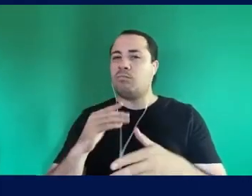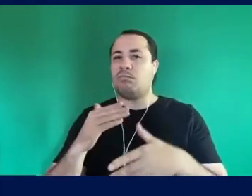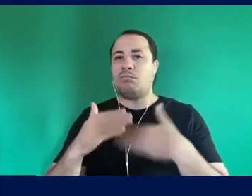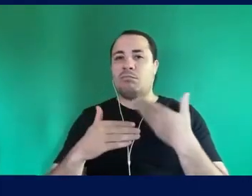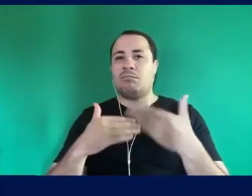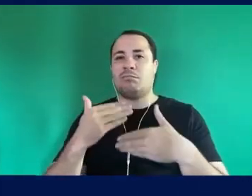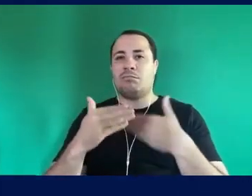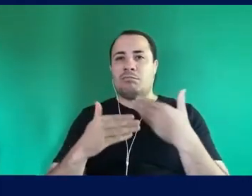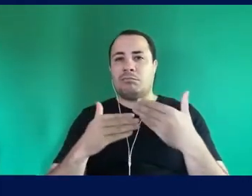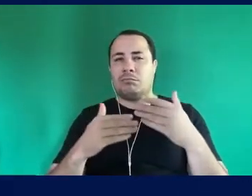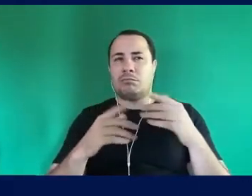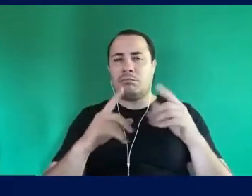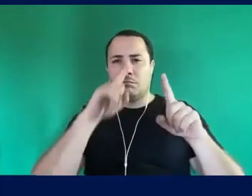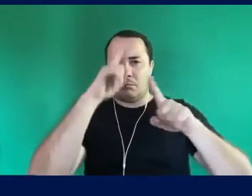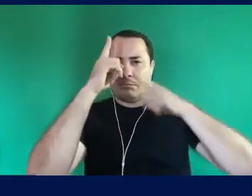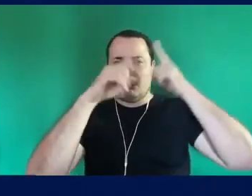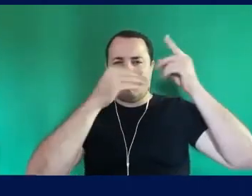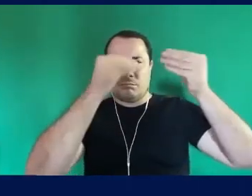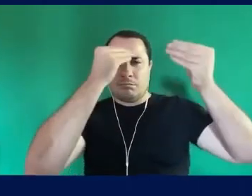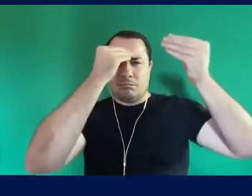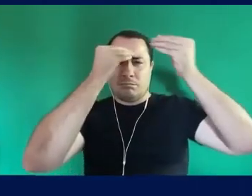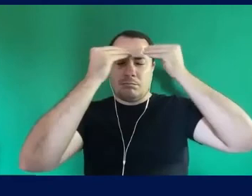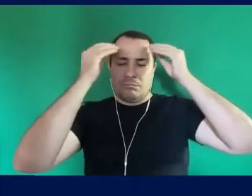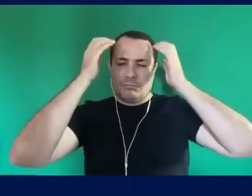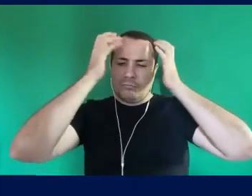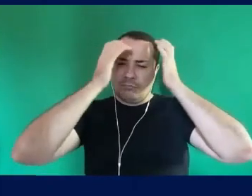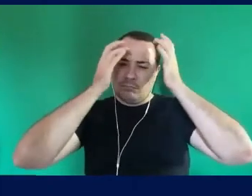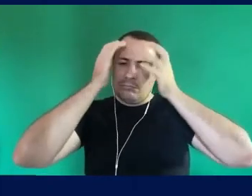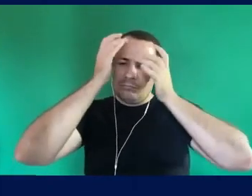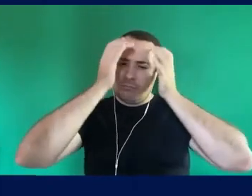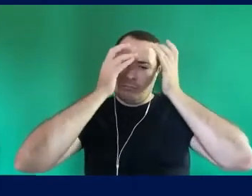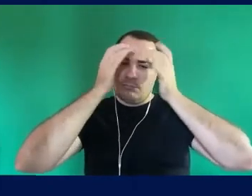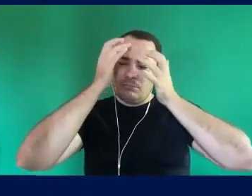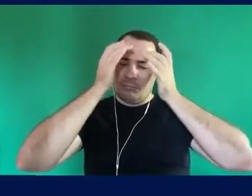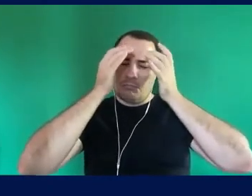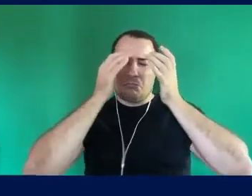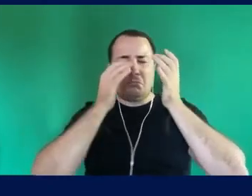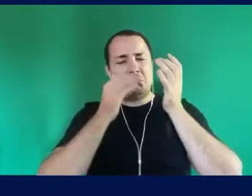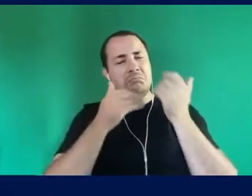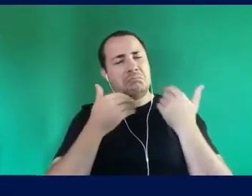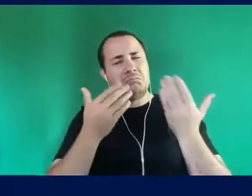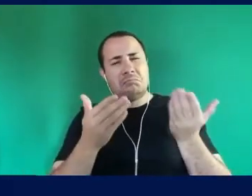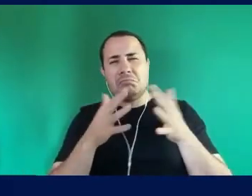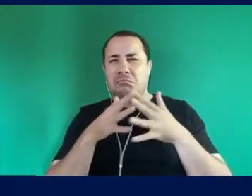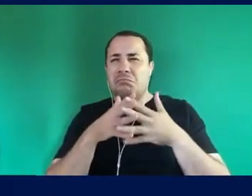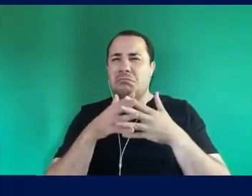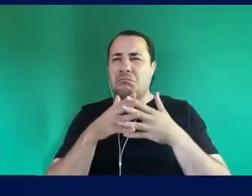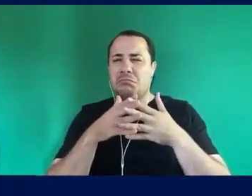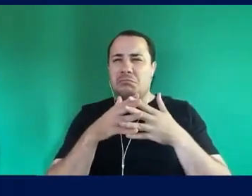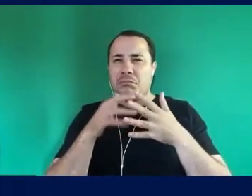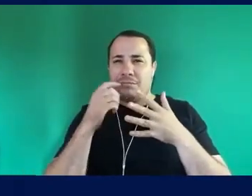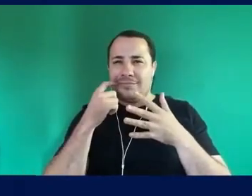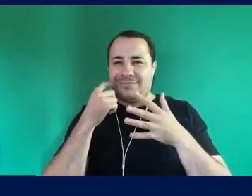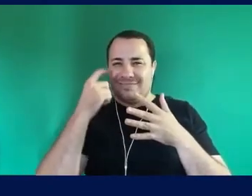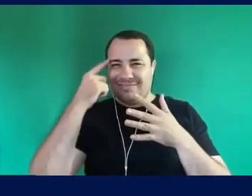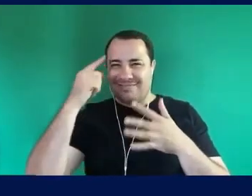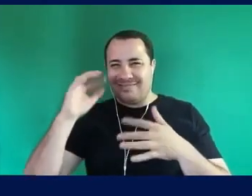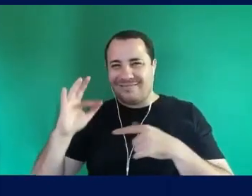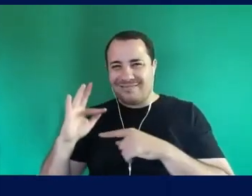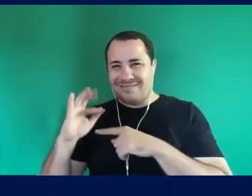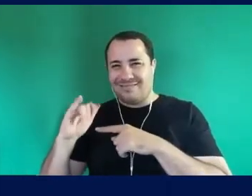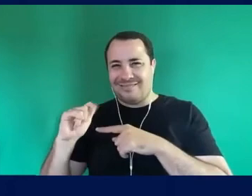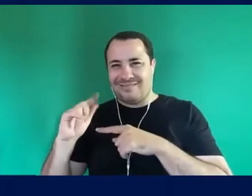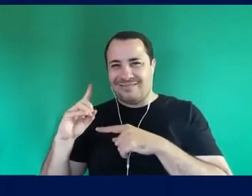Que é Da ordem Do sombrio E nesse sentido Quando eu falo Do fígado É da ordem De